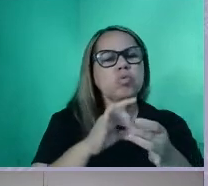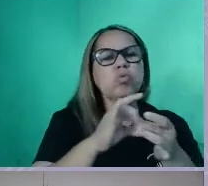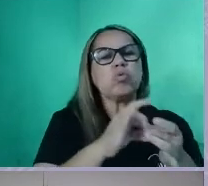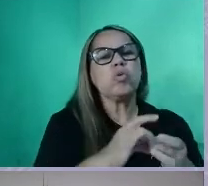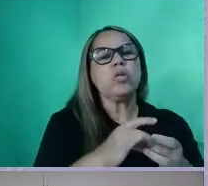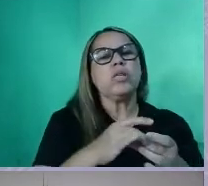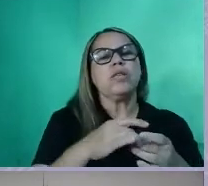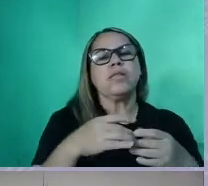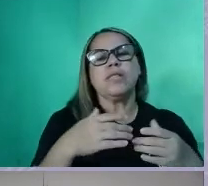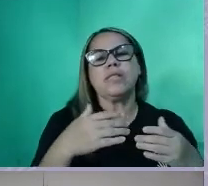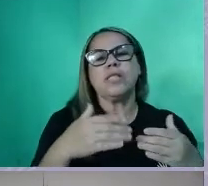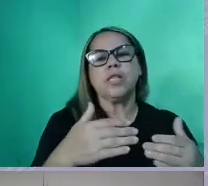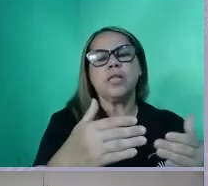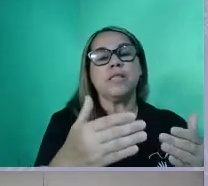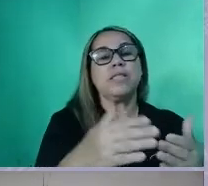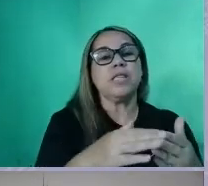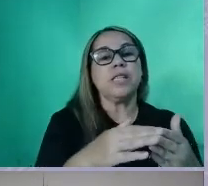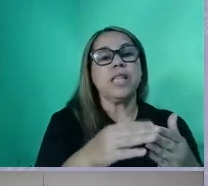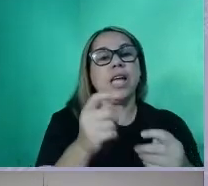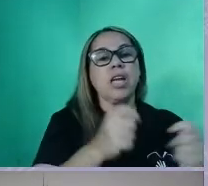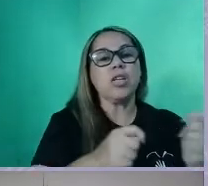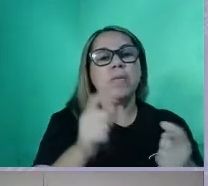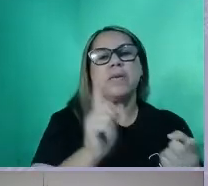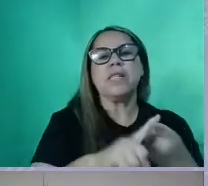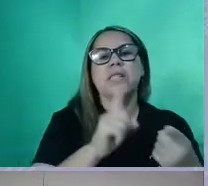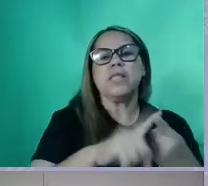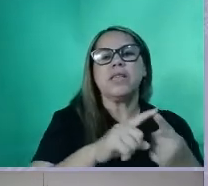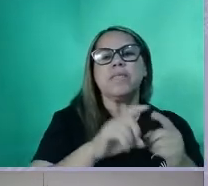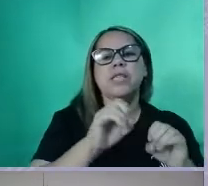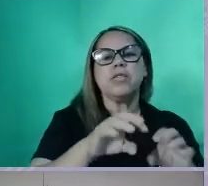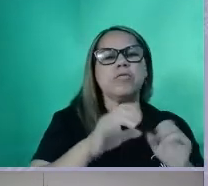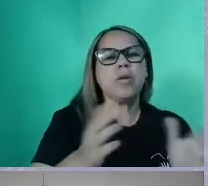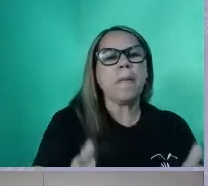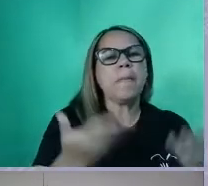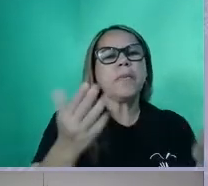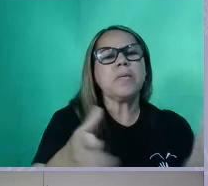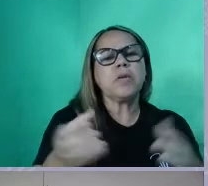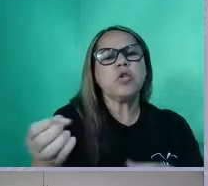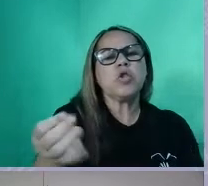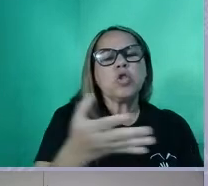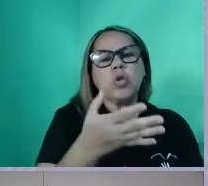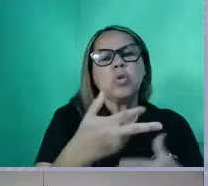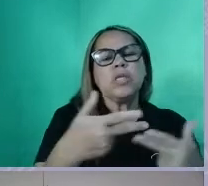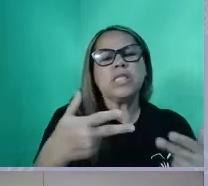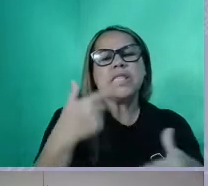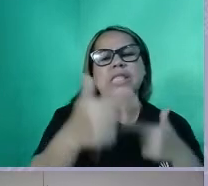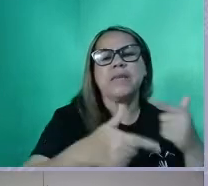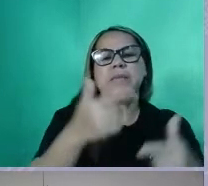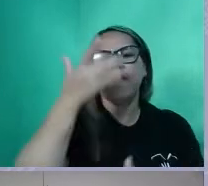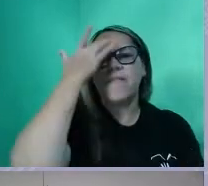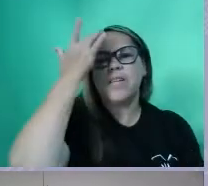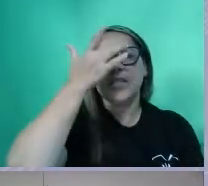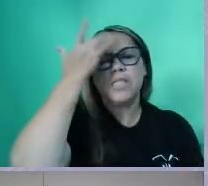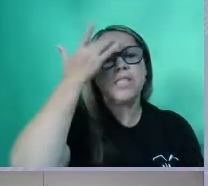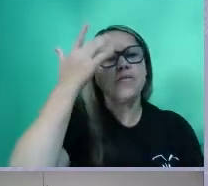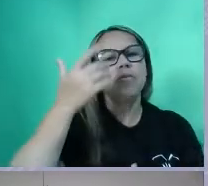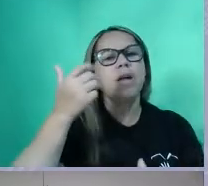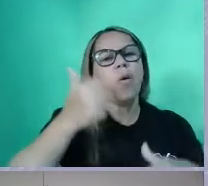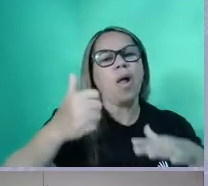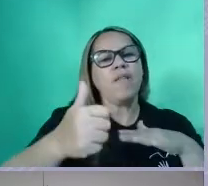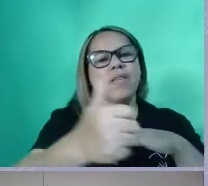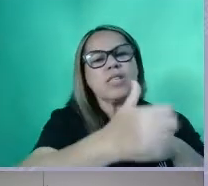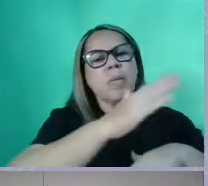e da Educação, na criação de políticas públicas que promovam novos postos de trabalho e facilitem a qualificação profissional da juventude